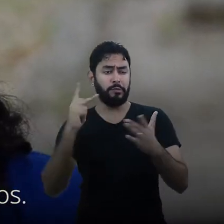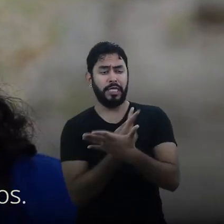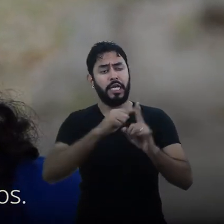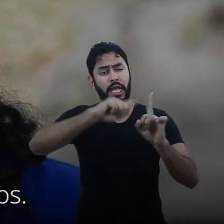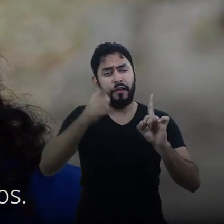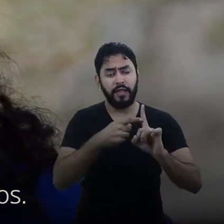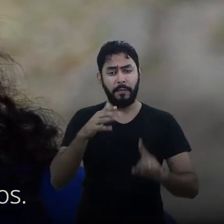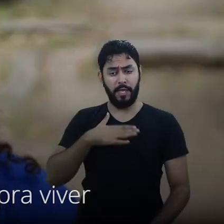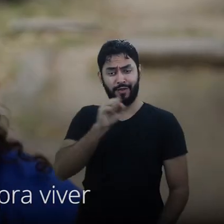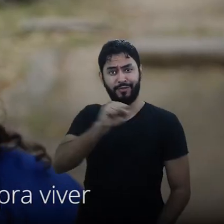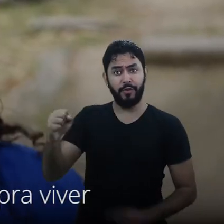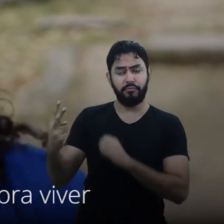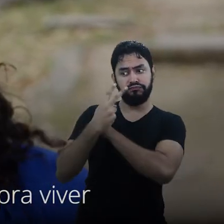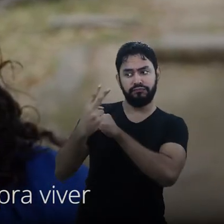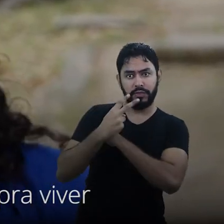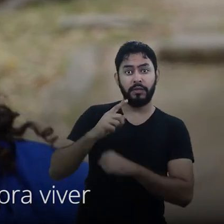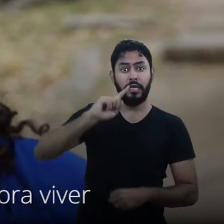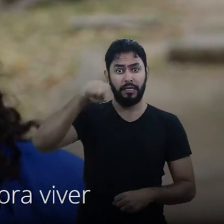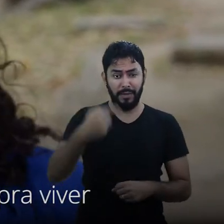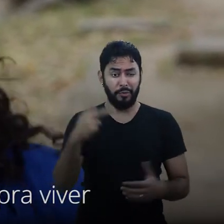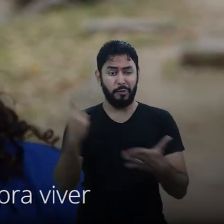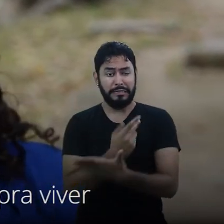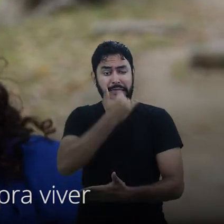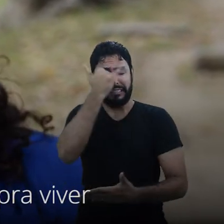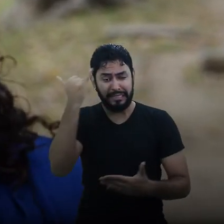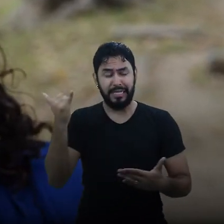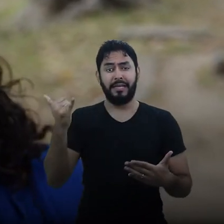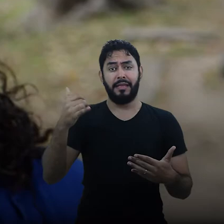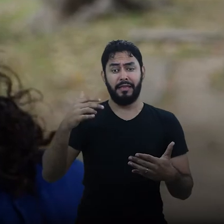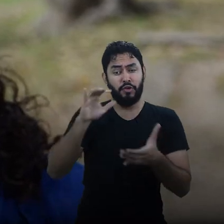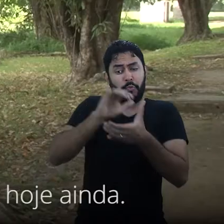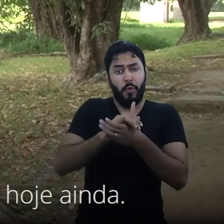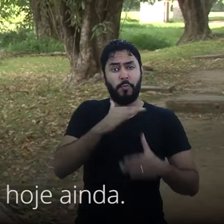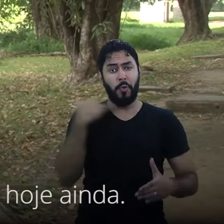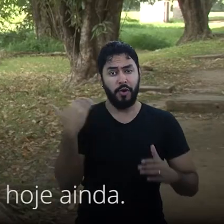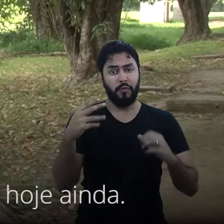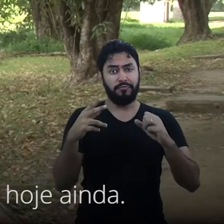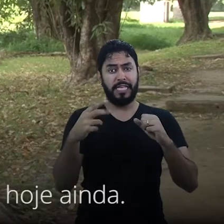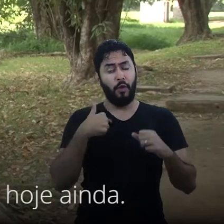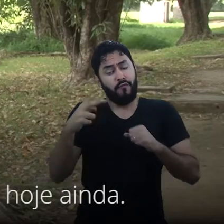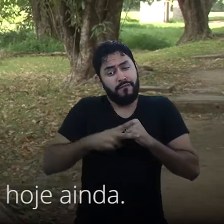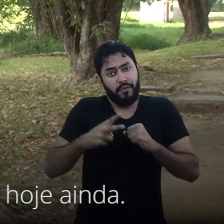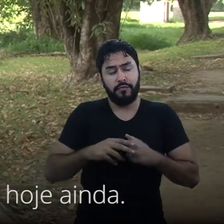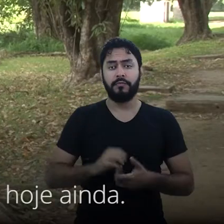e viúva com 22 anos. Parei os estudos, parei tudo para viver para os meus filhos. Os três estudam,